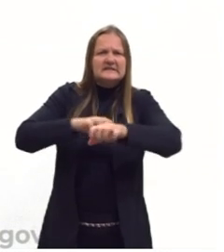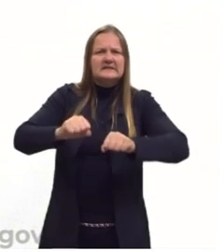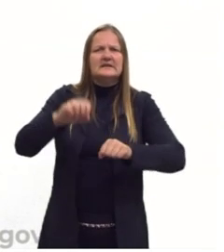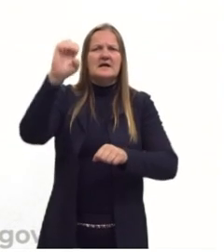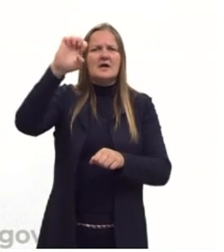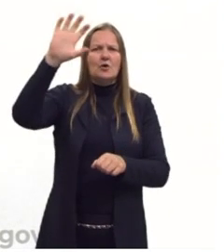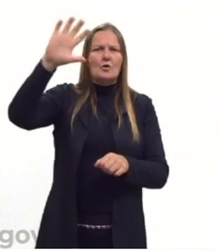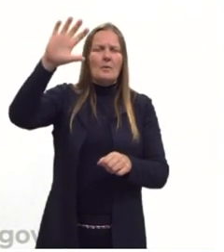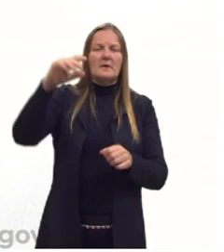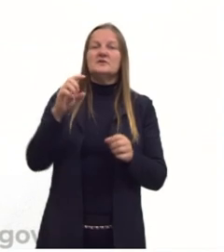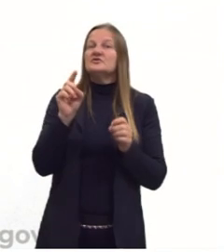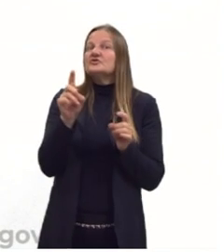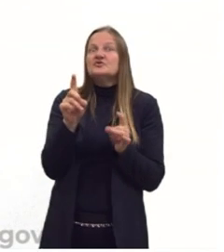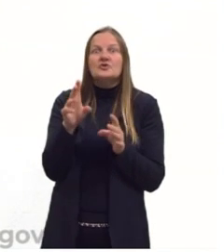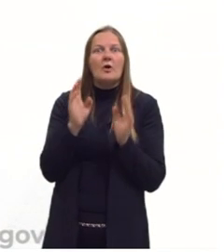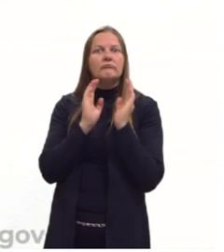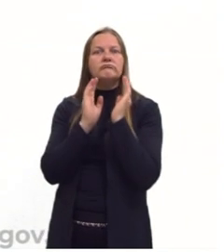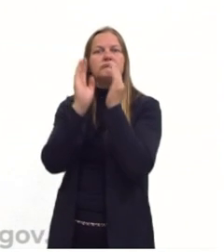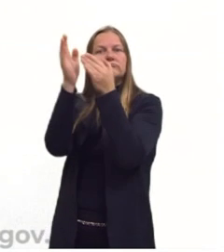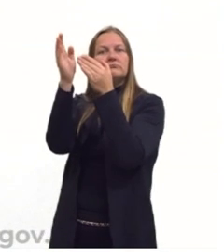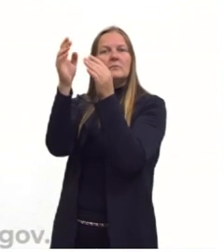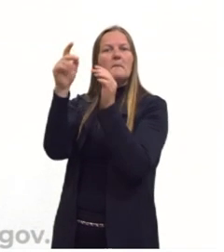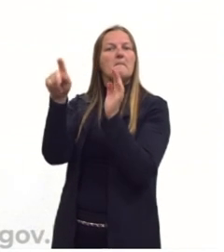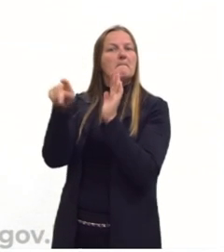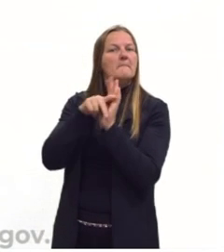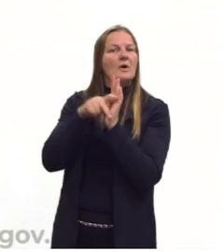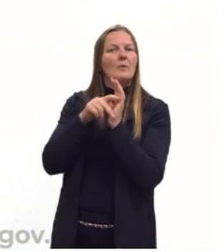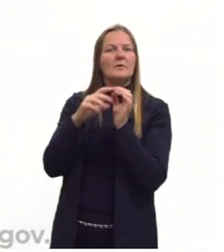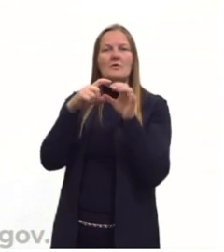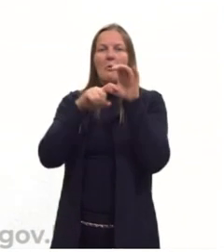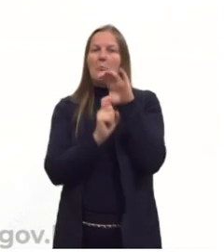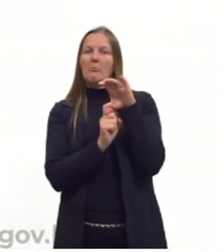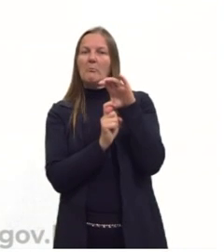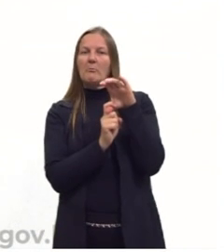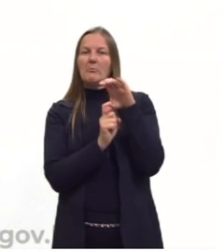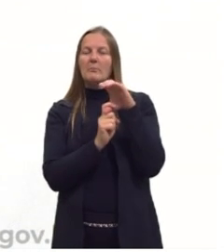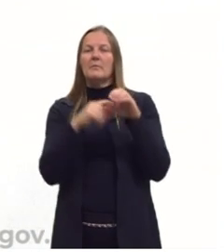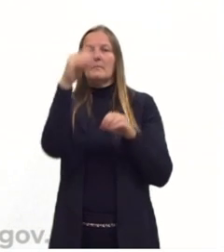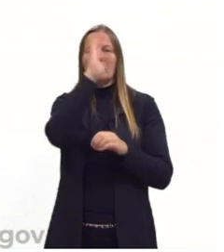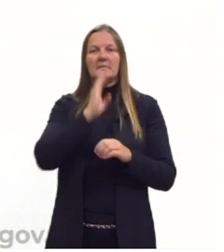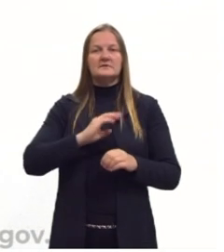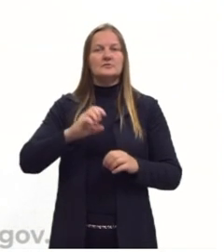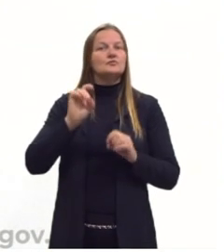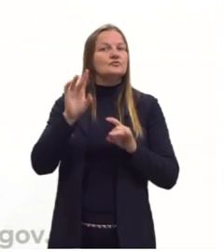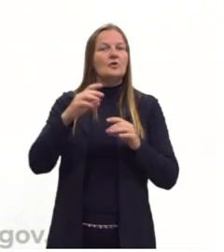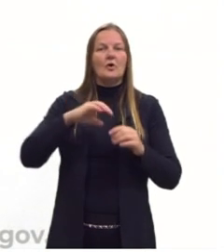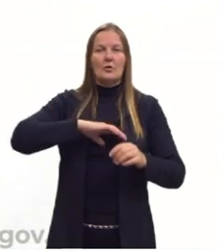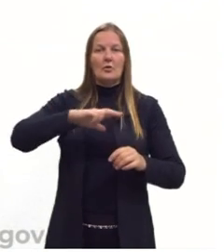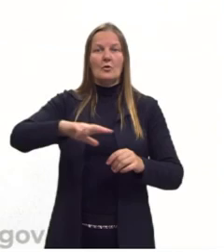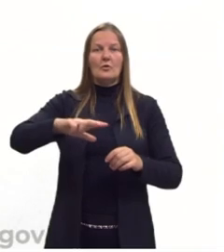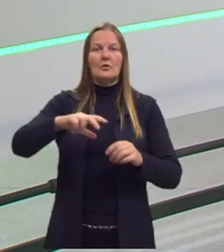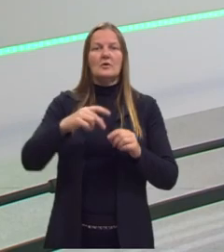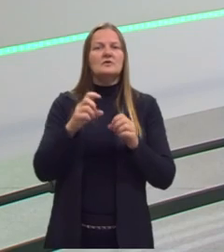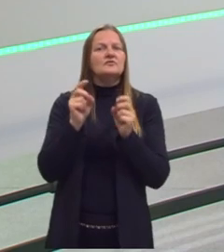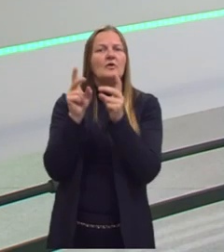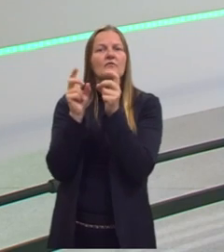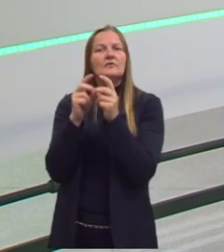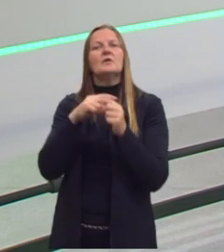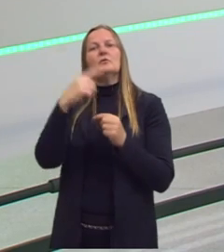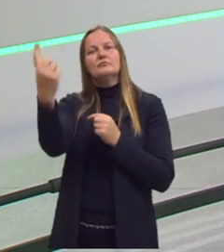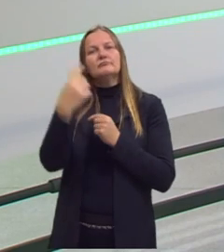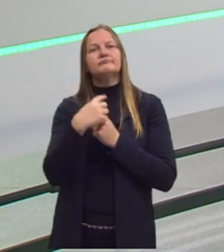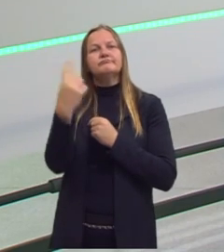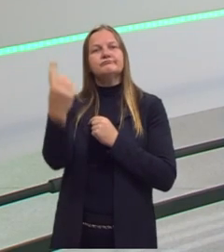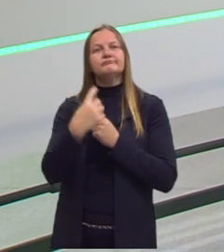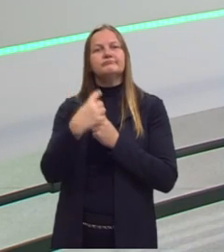ele só podia fazer comércio com a sua metrópole. Então, o Brasil, colonizado por Portugal, só podia vender produtos